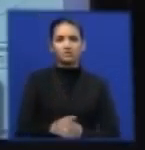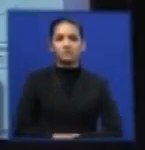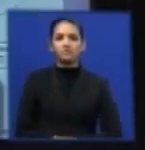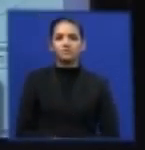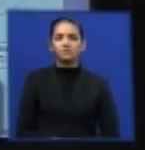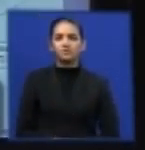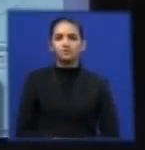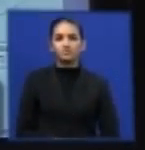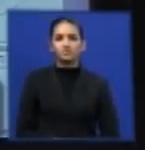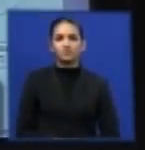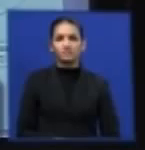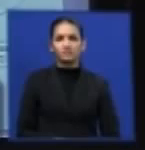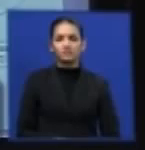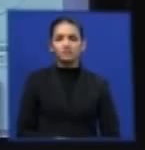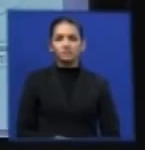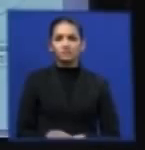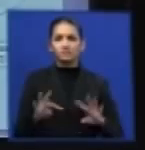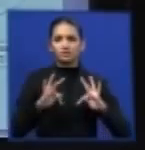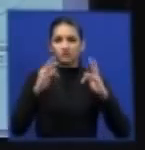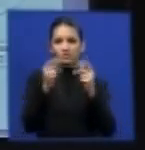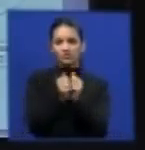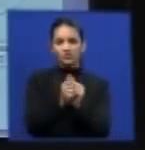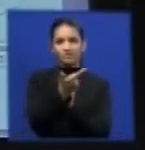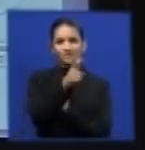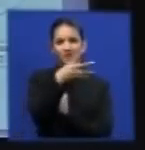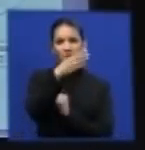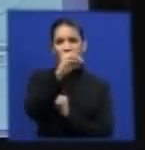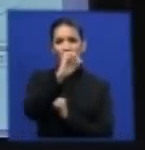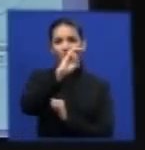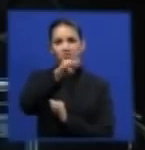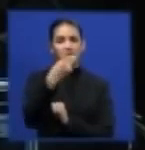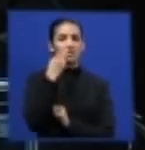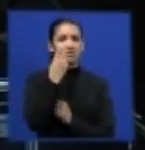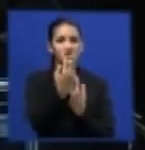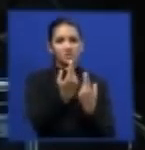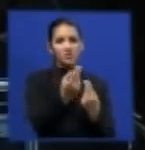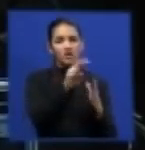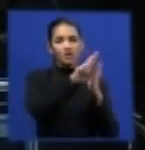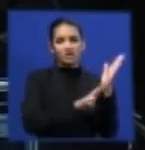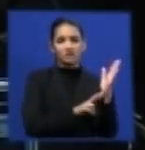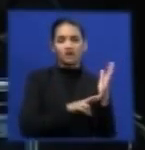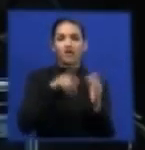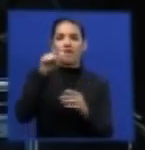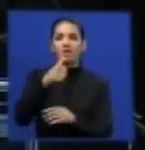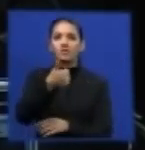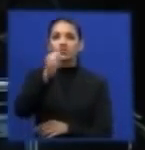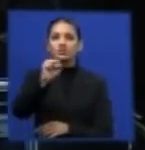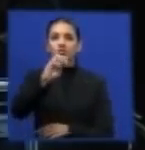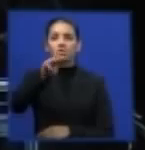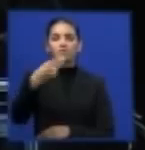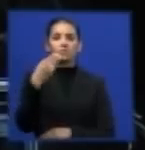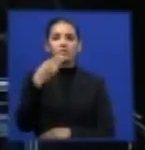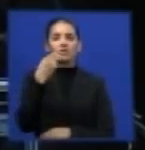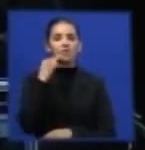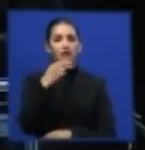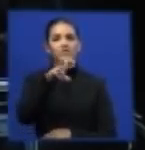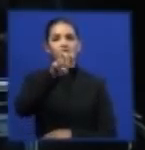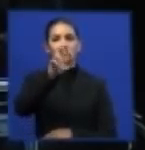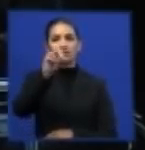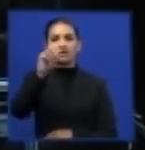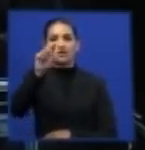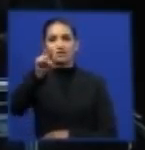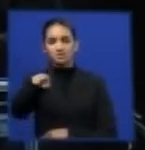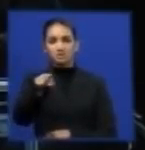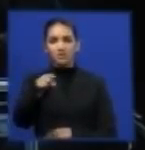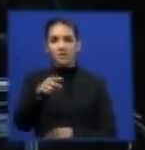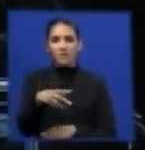No total, não são 40 milhões, segundo o relatório, são 18 milhões e 500 mil pneus de